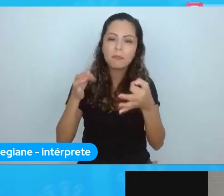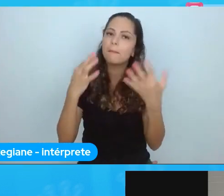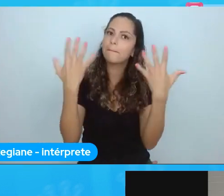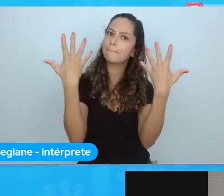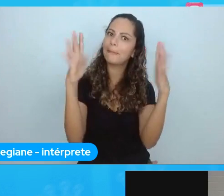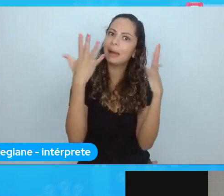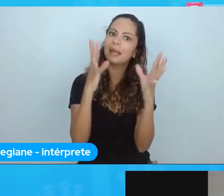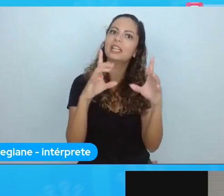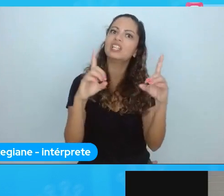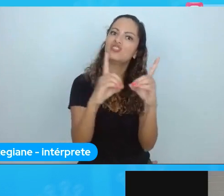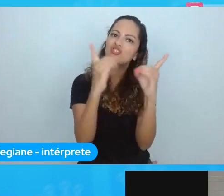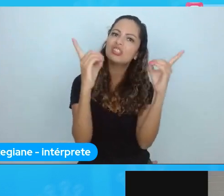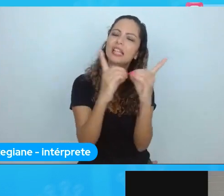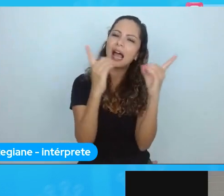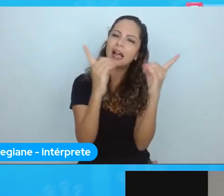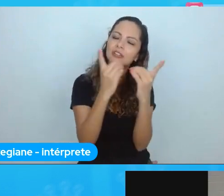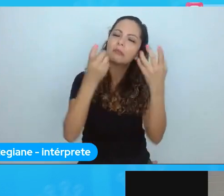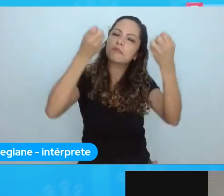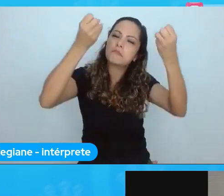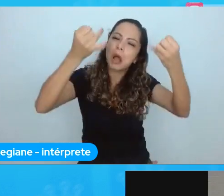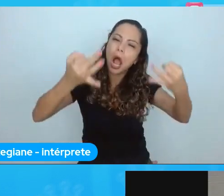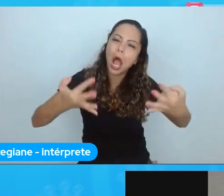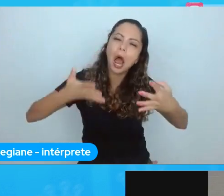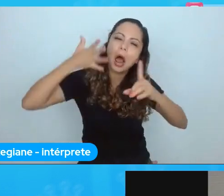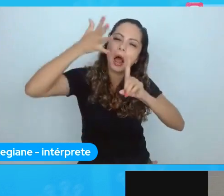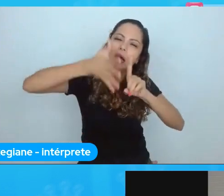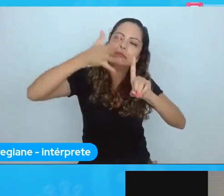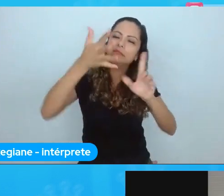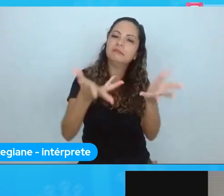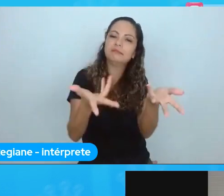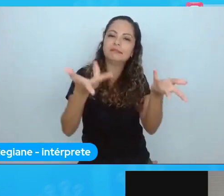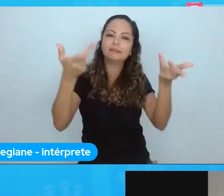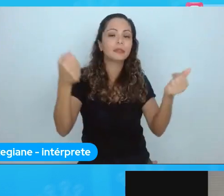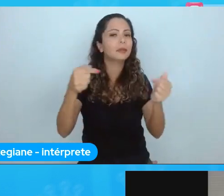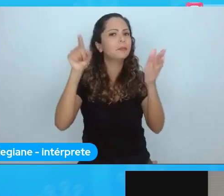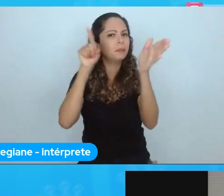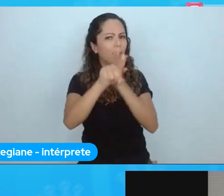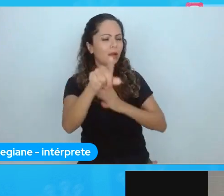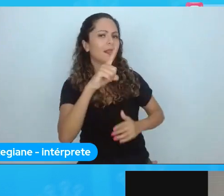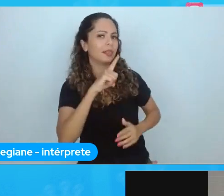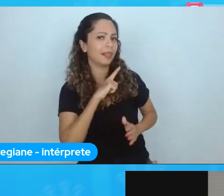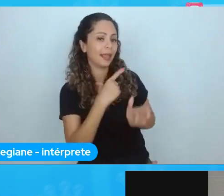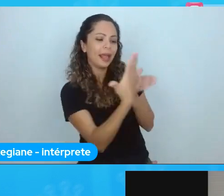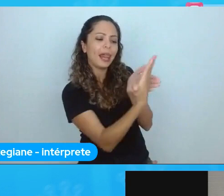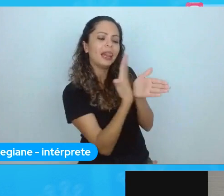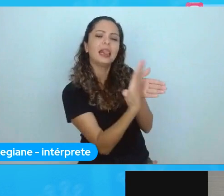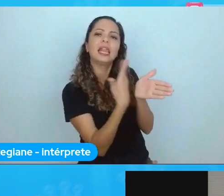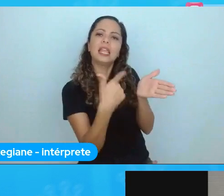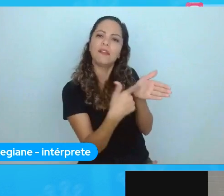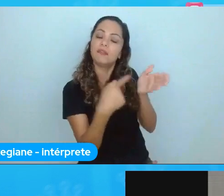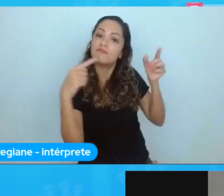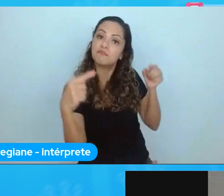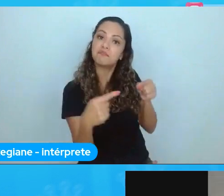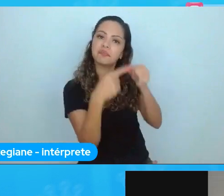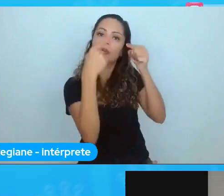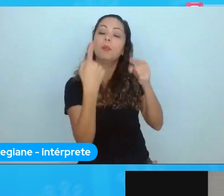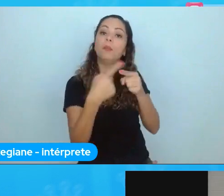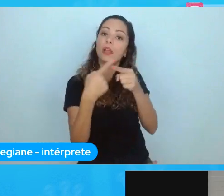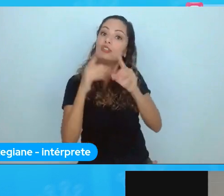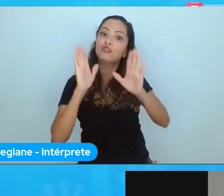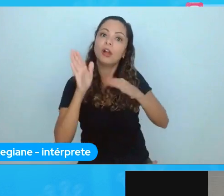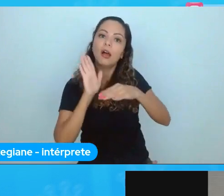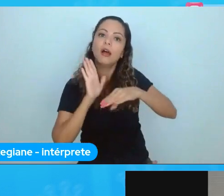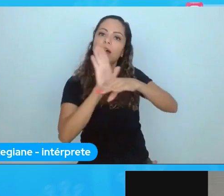e aí a pergunta dele foi no sentido assim, você recomenda alguma referência favorita, livro, site, que te ajudou no seu processo de